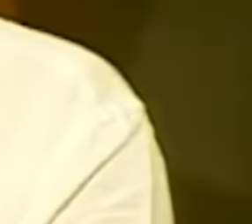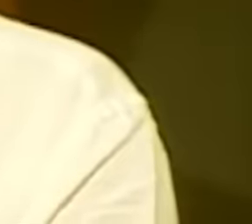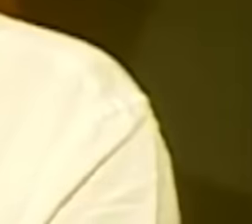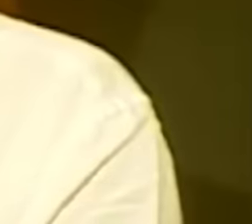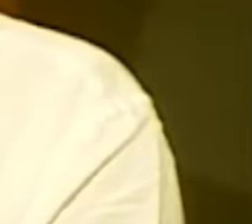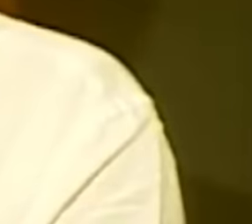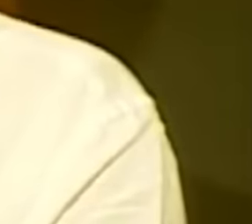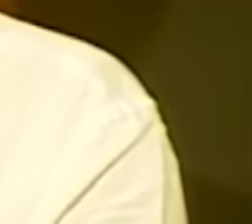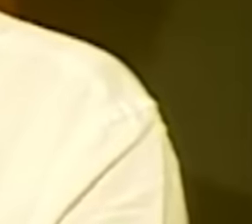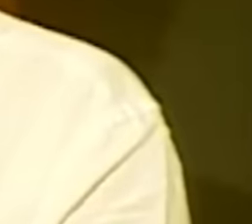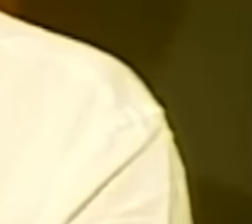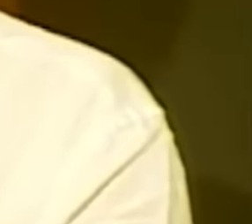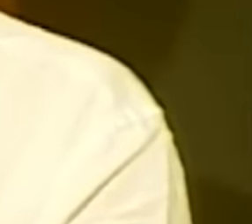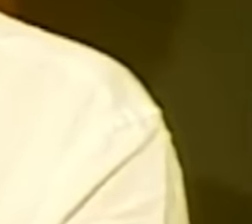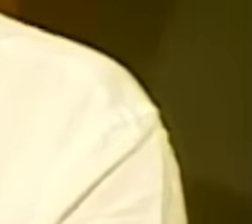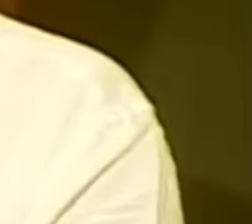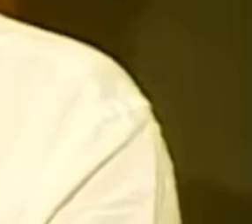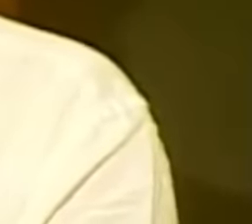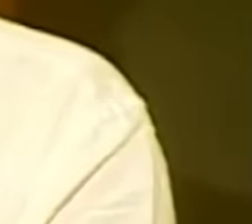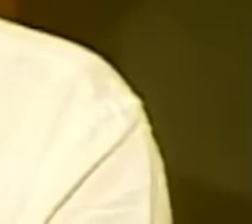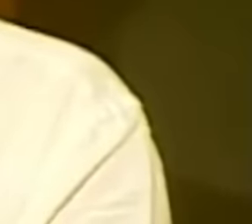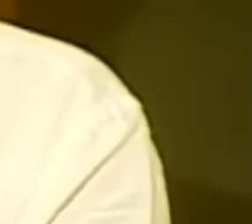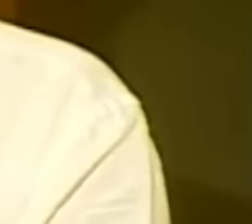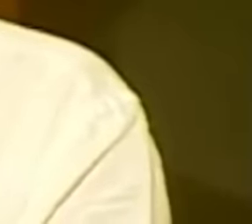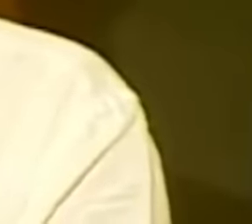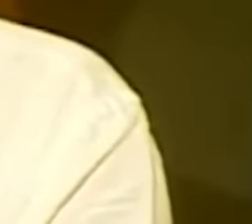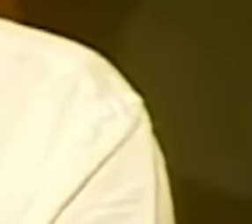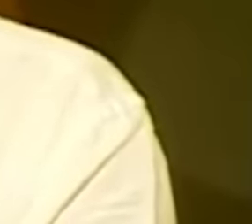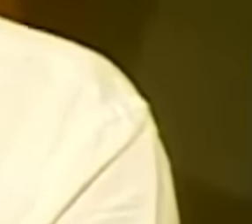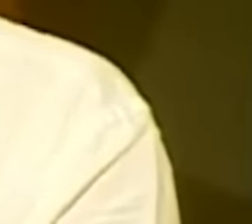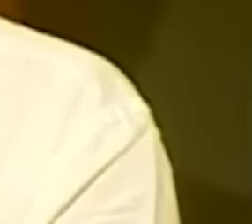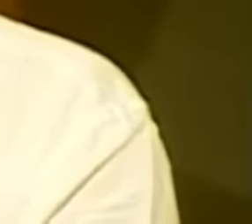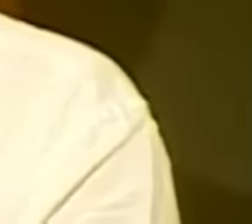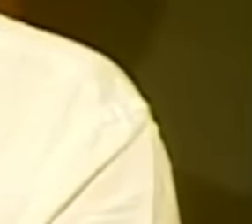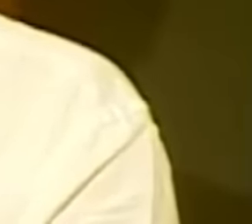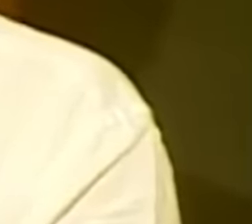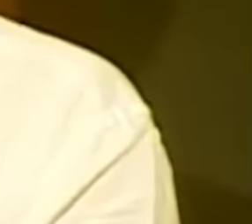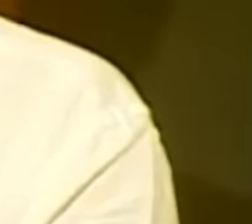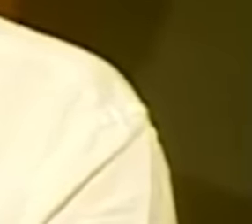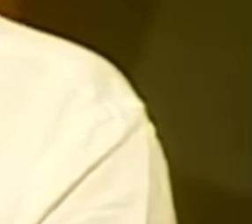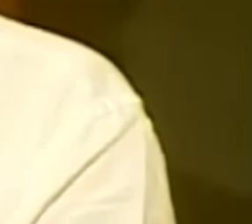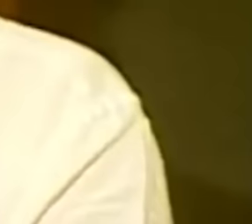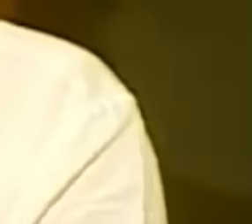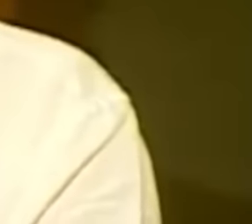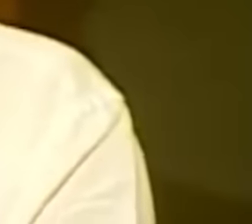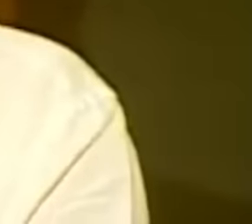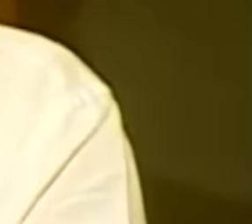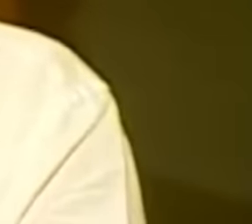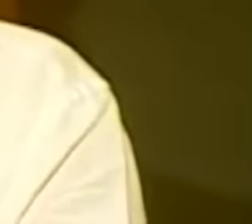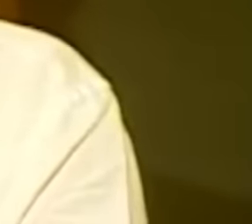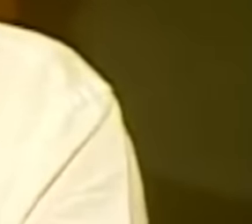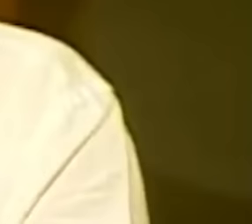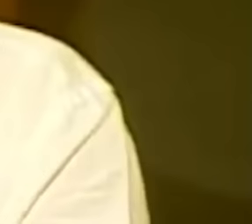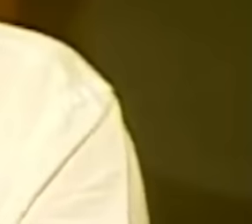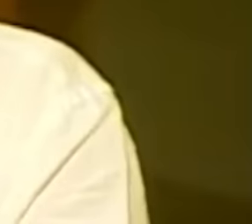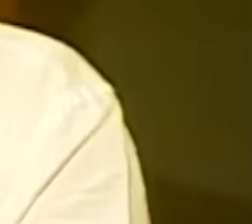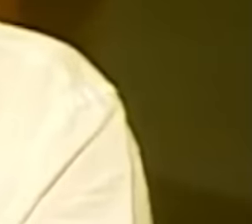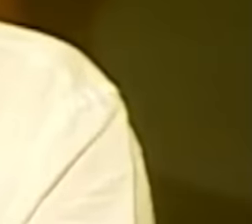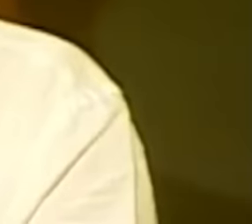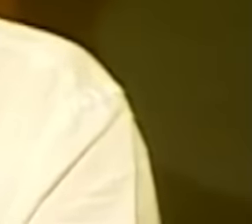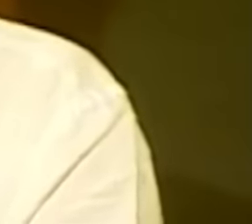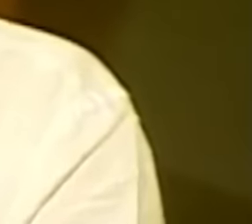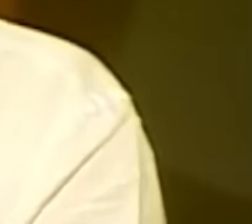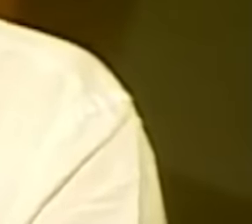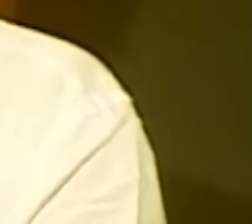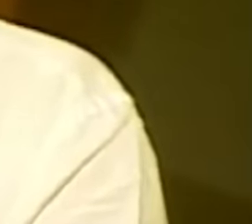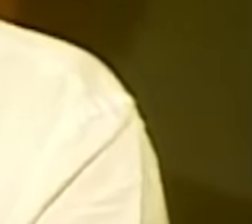apaixona o ponto é ele não cria vínculo conquista tem um caso e vai embora isso também